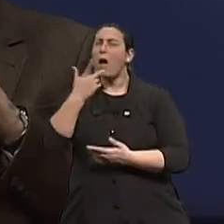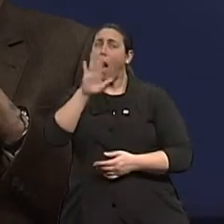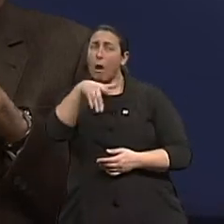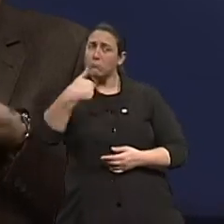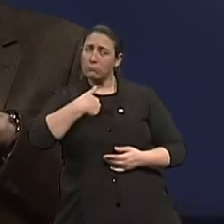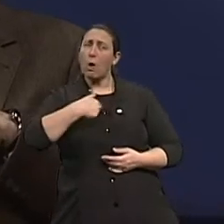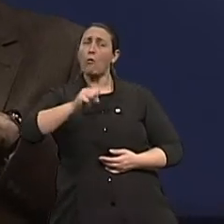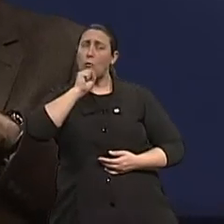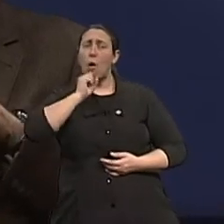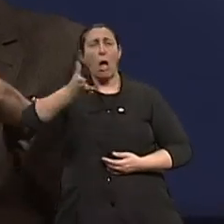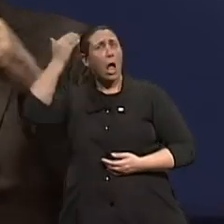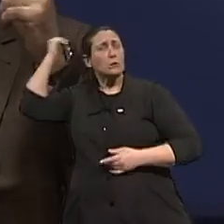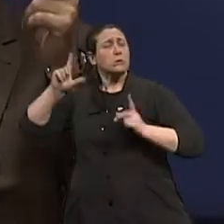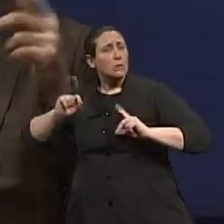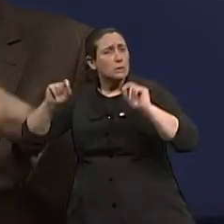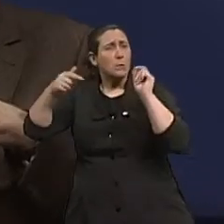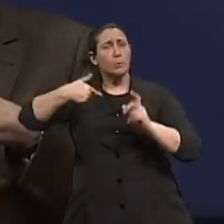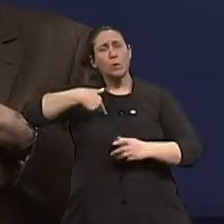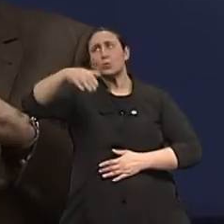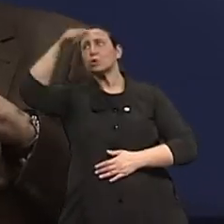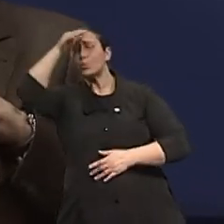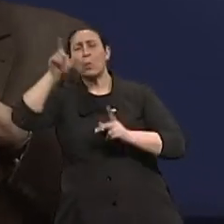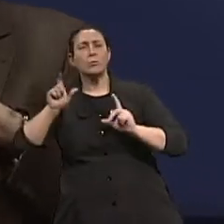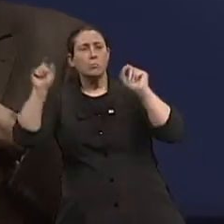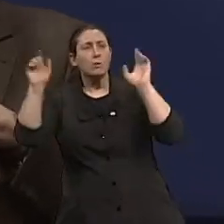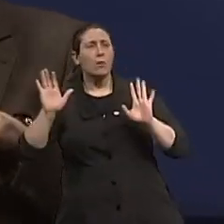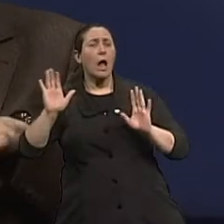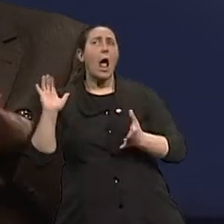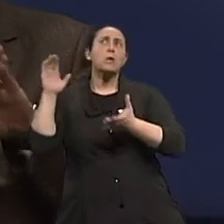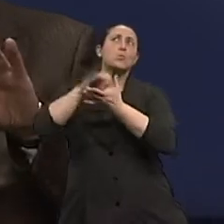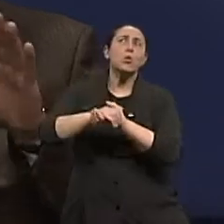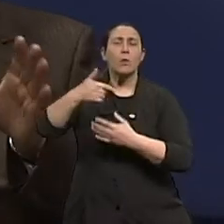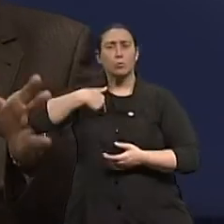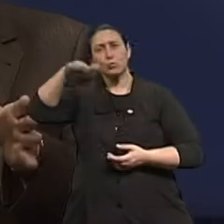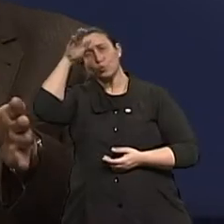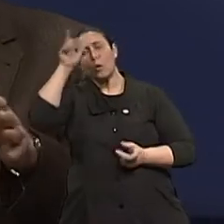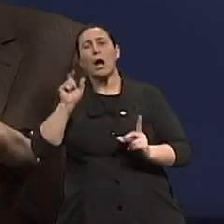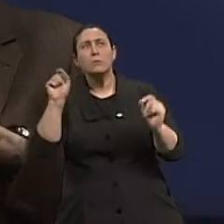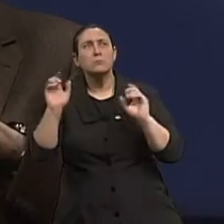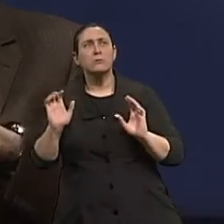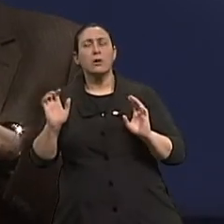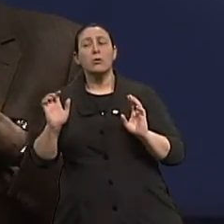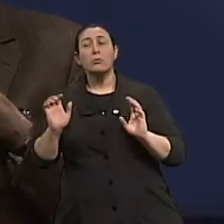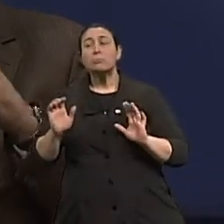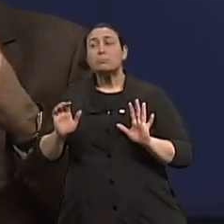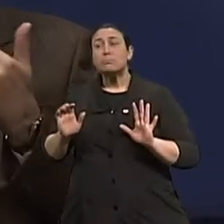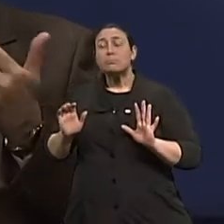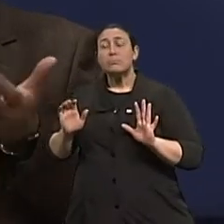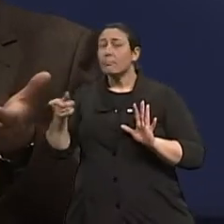a minha avó teve um tumor, meu tio teve... A esposa do meu tio, esses não vão